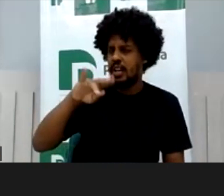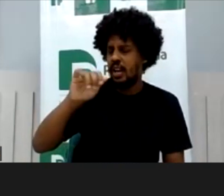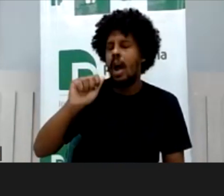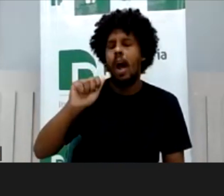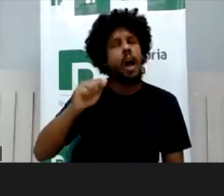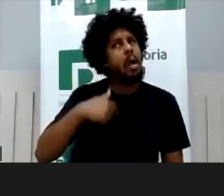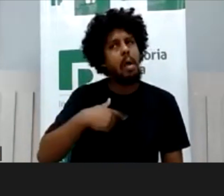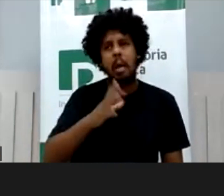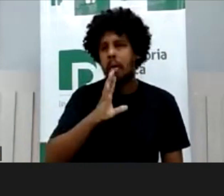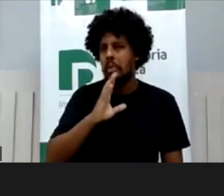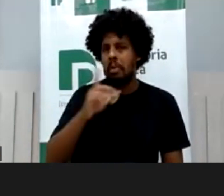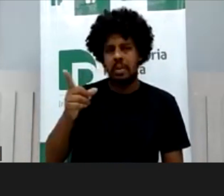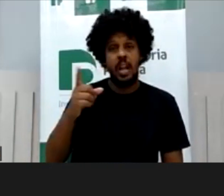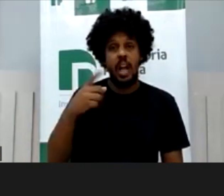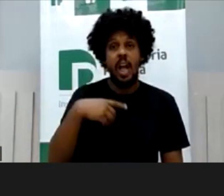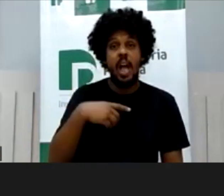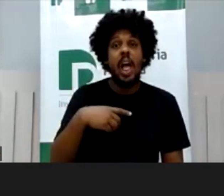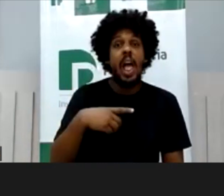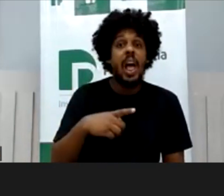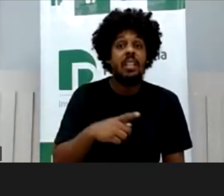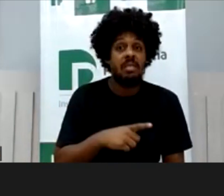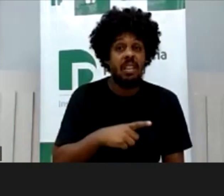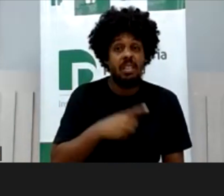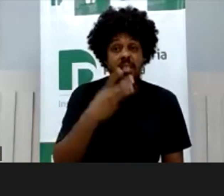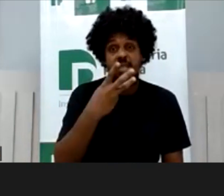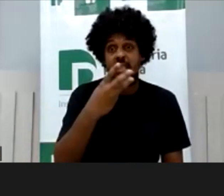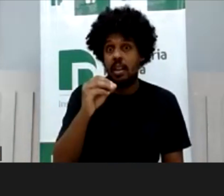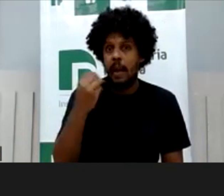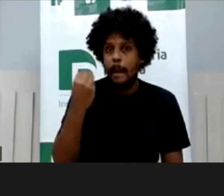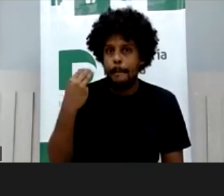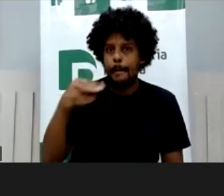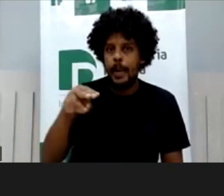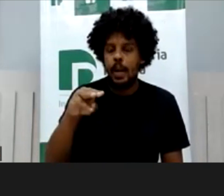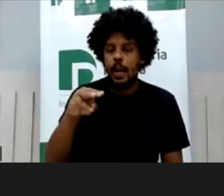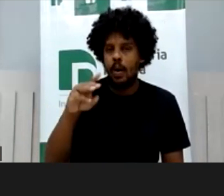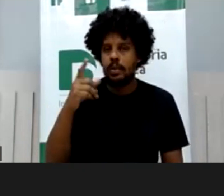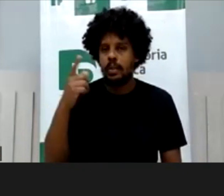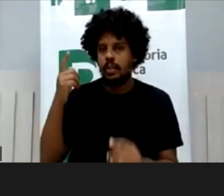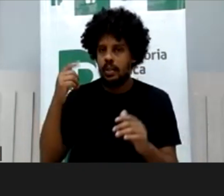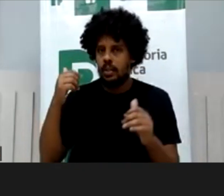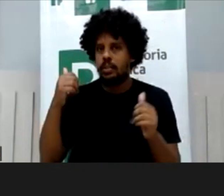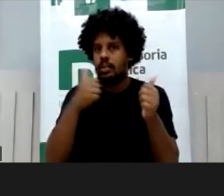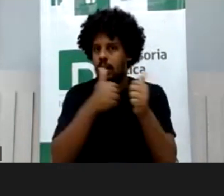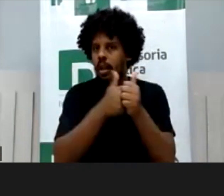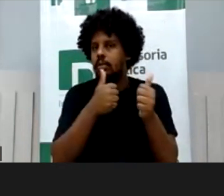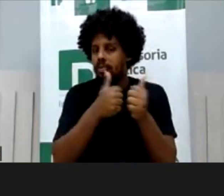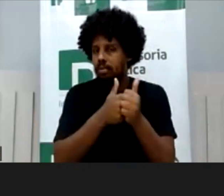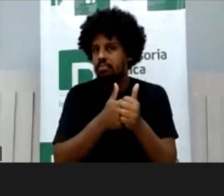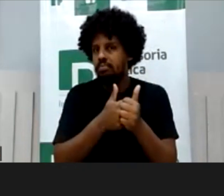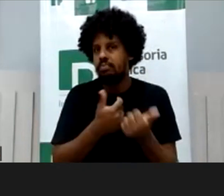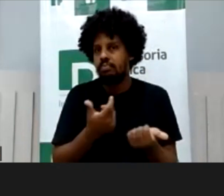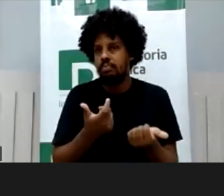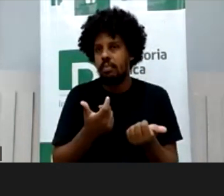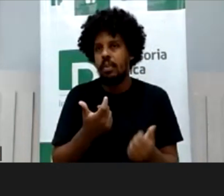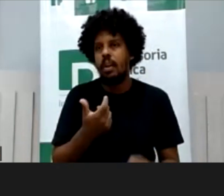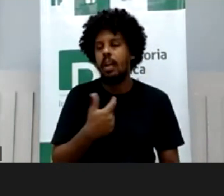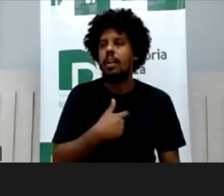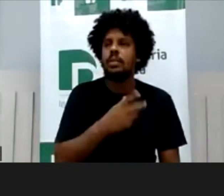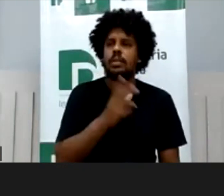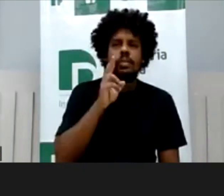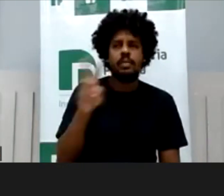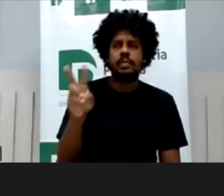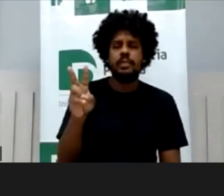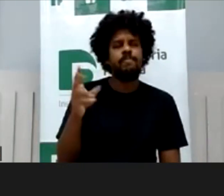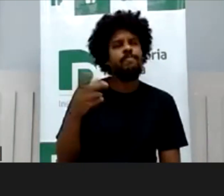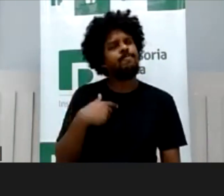seguidores e eu não sabia quem ela era, mas depois eu percebi que não, que isso está acontecendo, um monte de gente que a gente não conhece, gente que não fez nada, a verdade seja essa